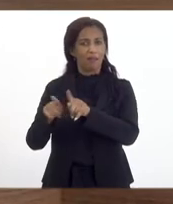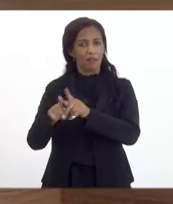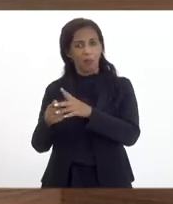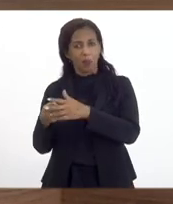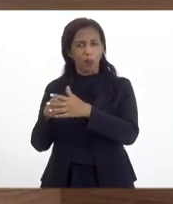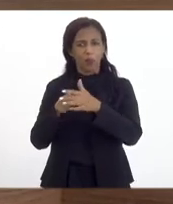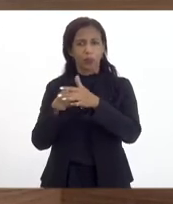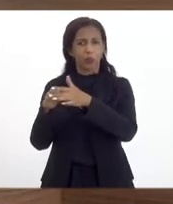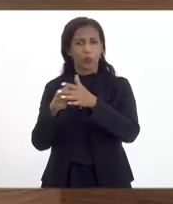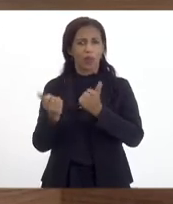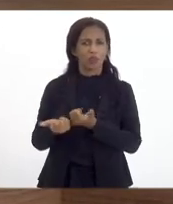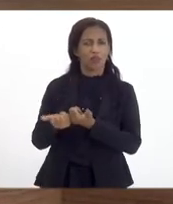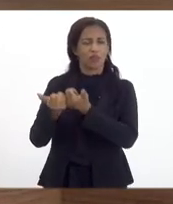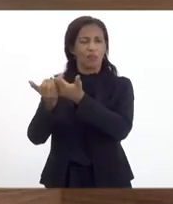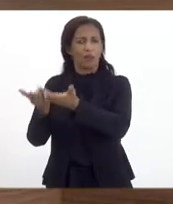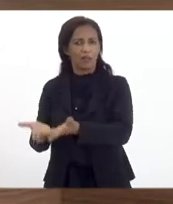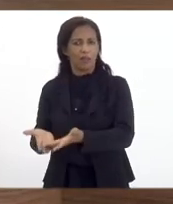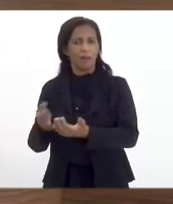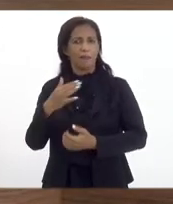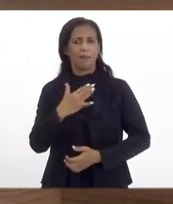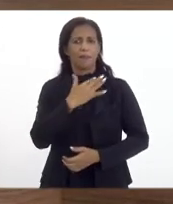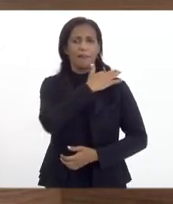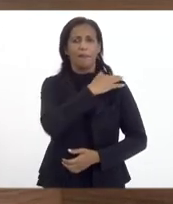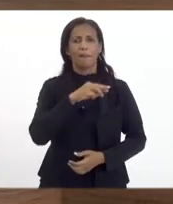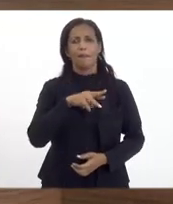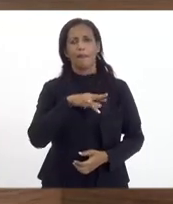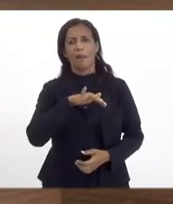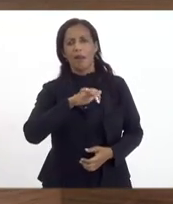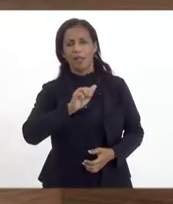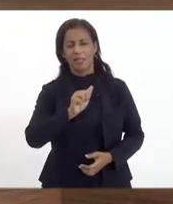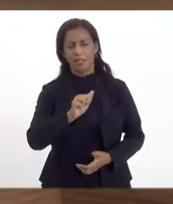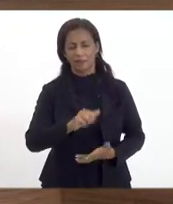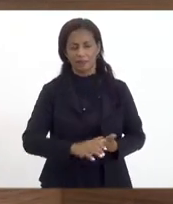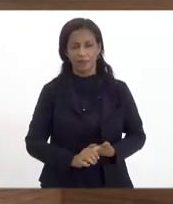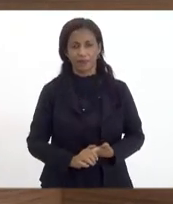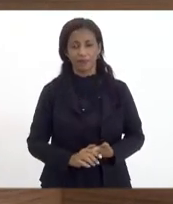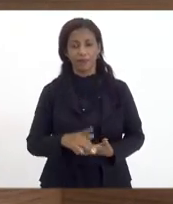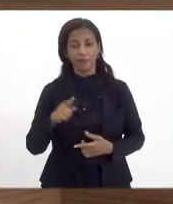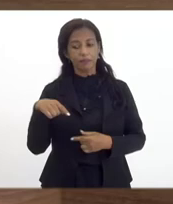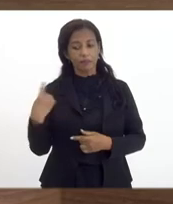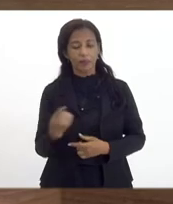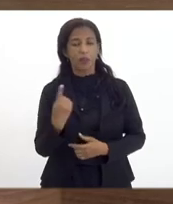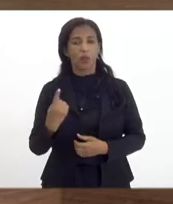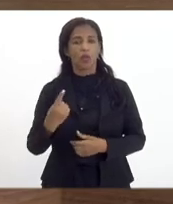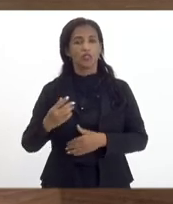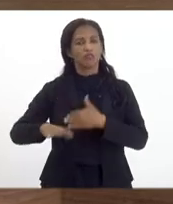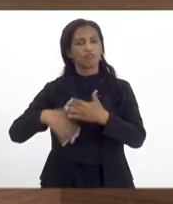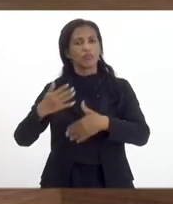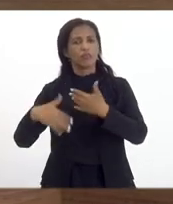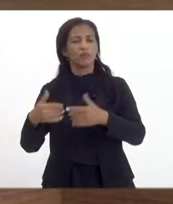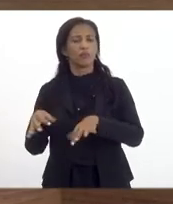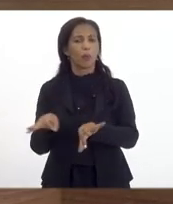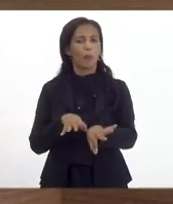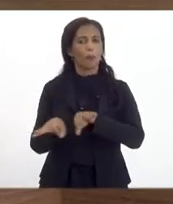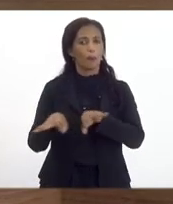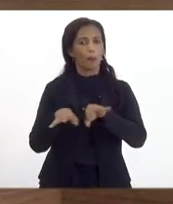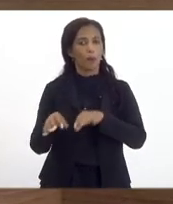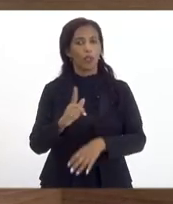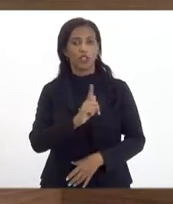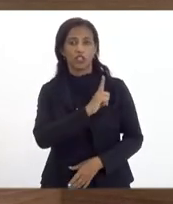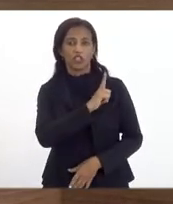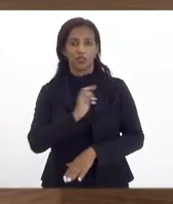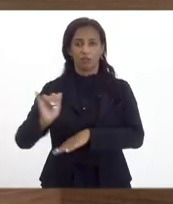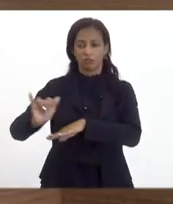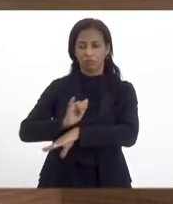vamos entregar para a marinha. Para isso, nós desenvolvemos e implantamos um programa que é a gestão